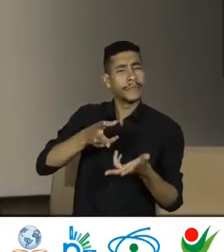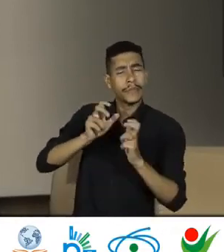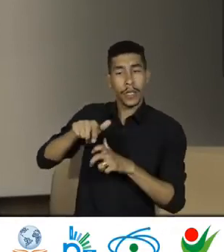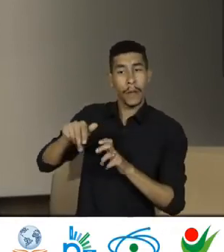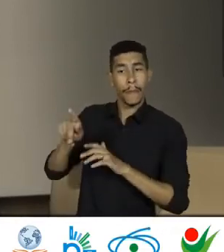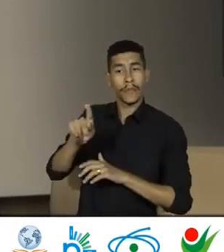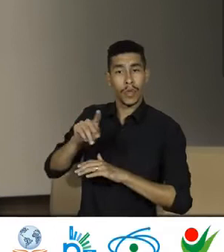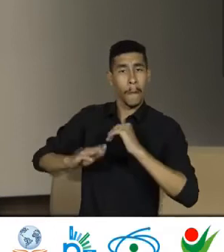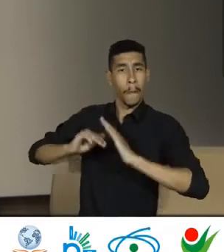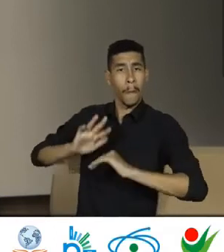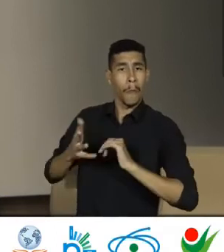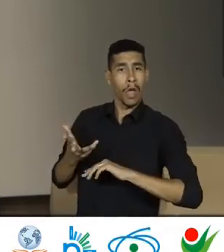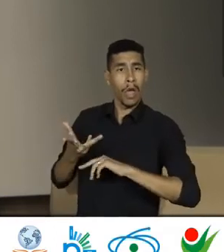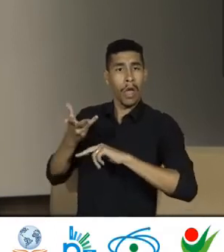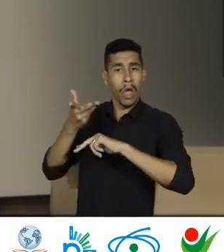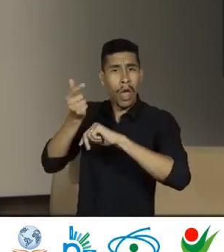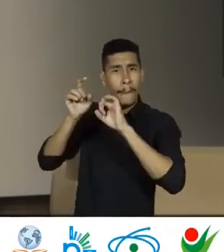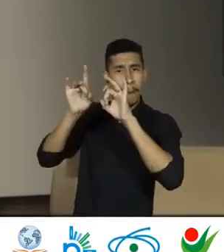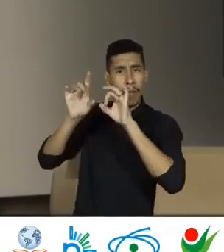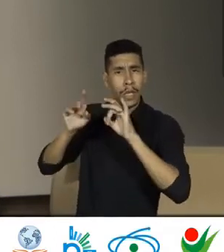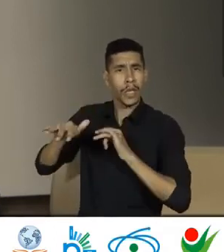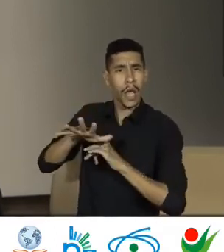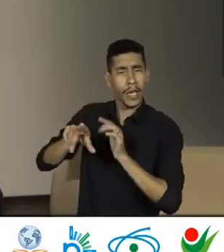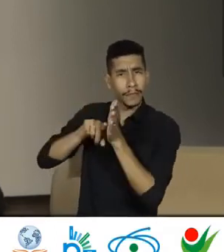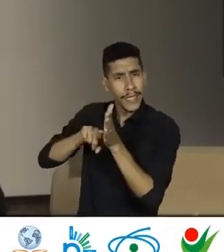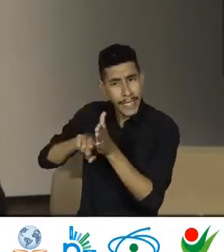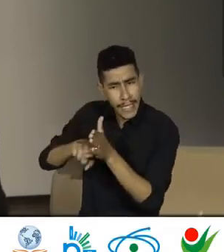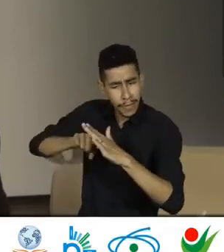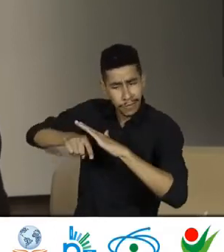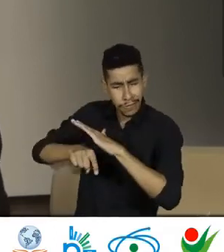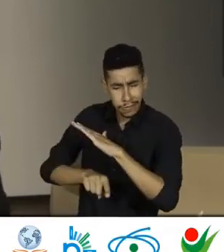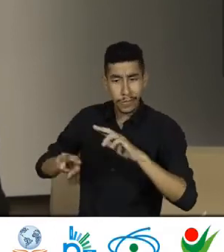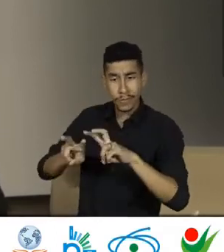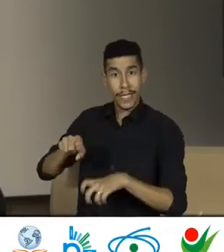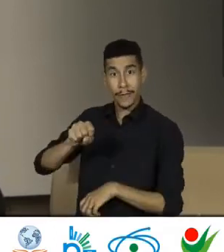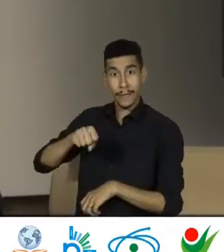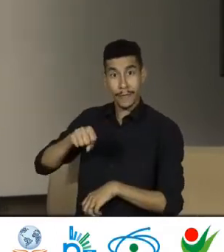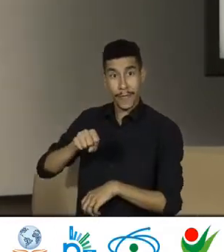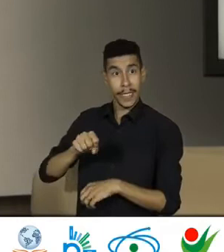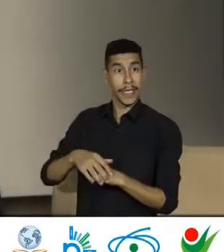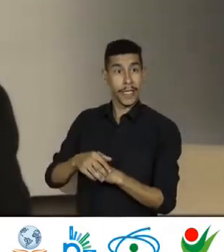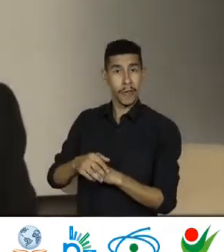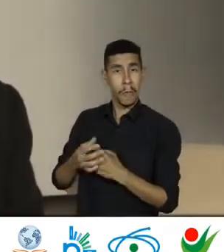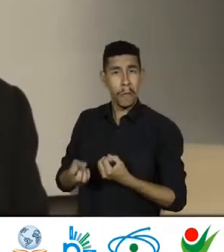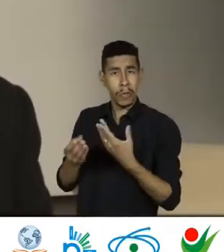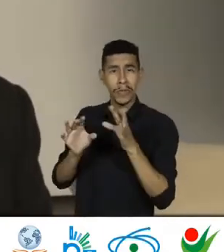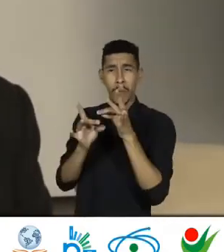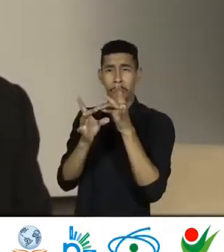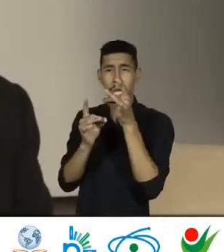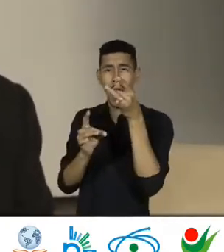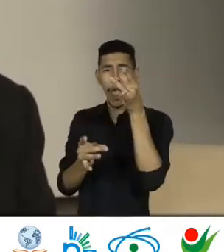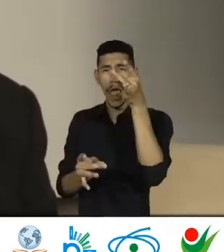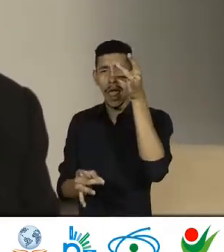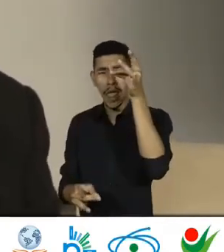gabaritada Especialista Pesquisadora Da temática Com larga Produção Acadêmica